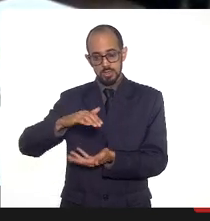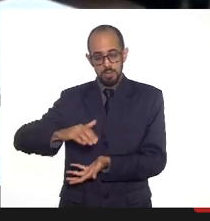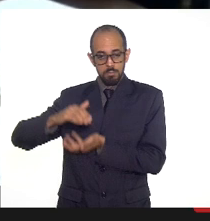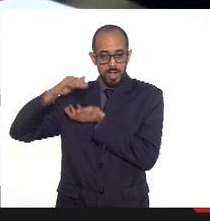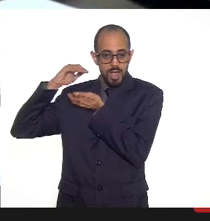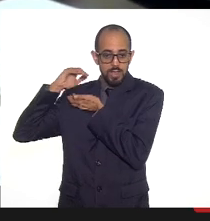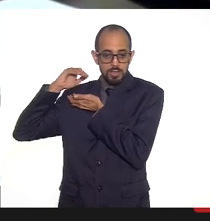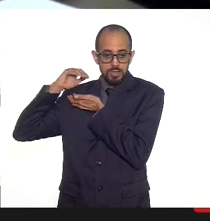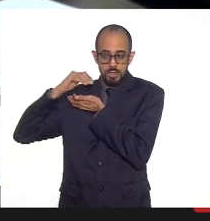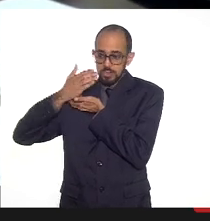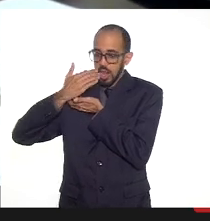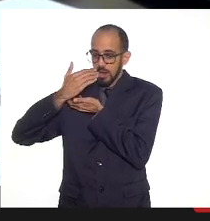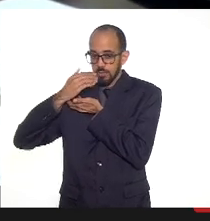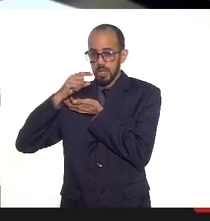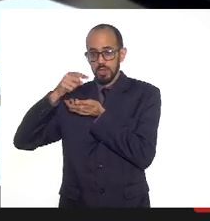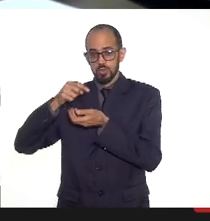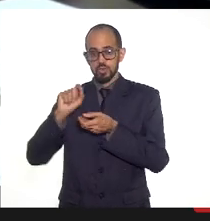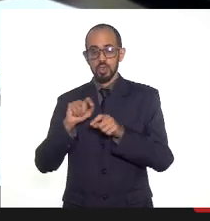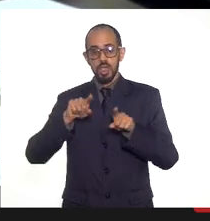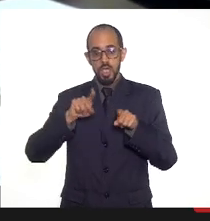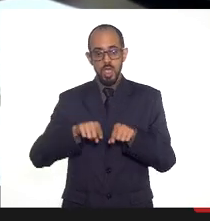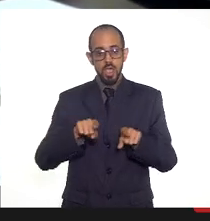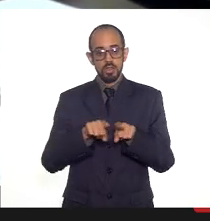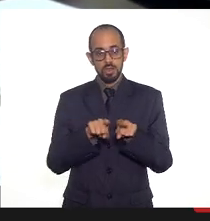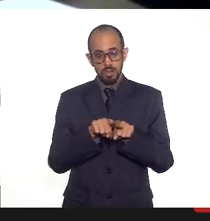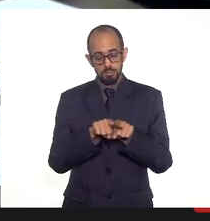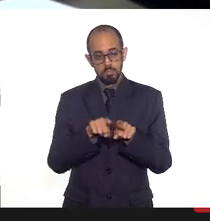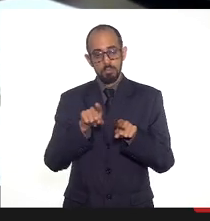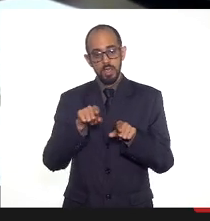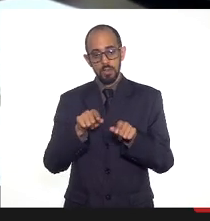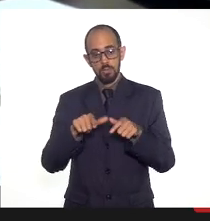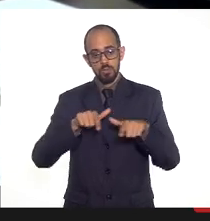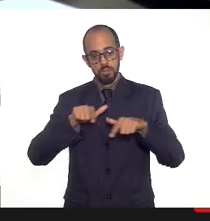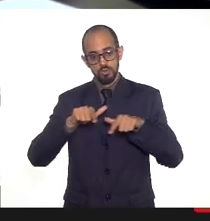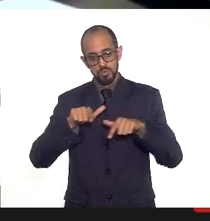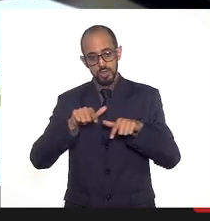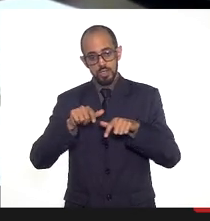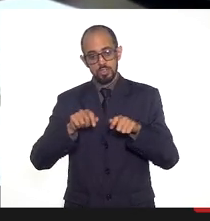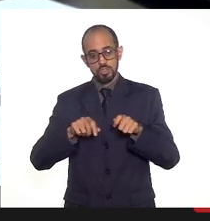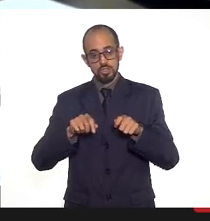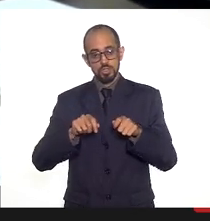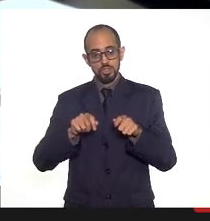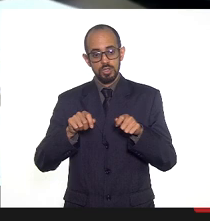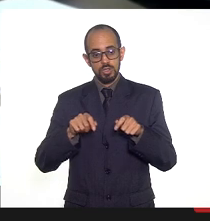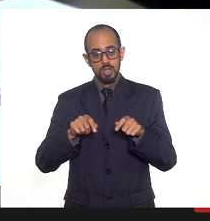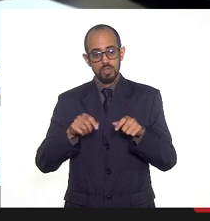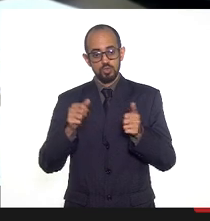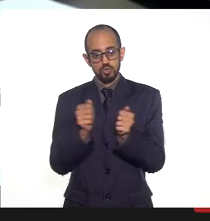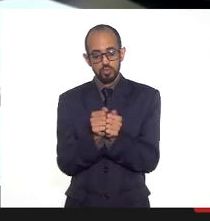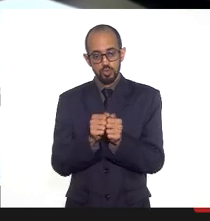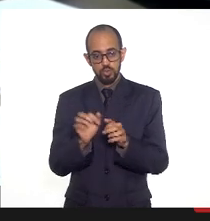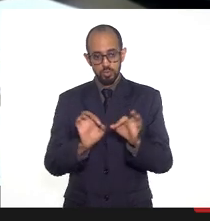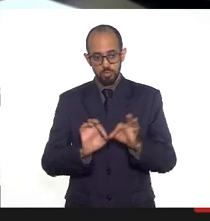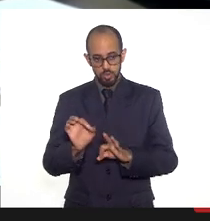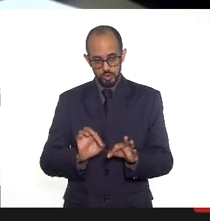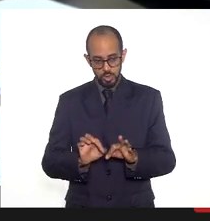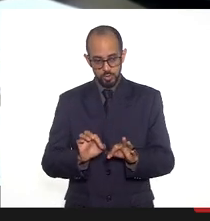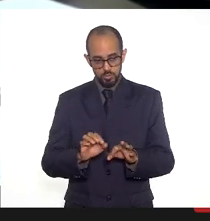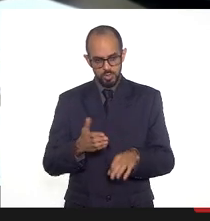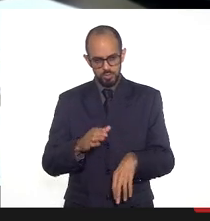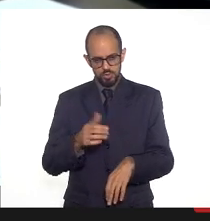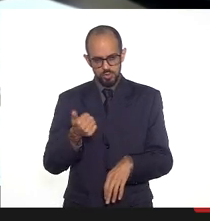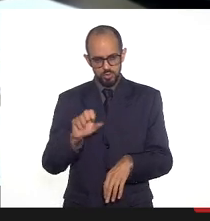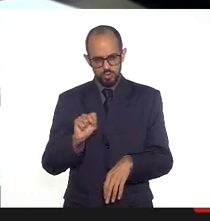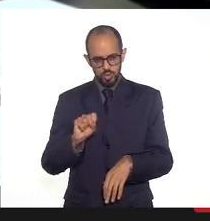Essa é uma atividade que vai envolver um recurso bastante robusto dentro daquele projeto. Cerca de 18 milhões